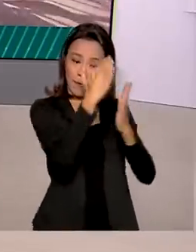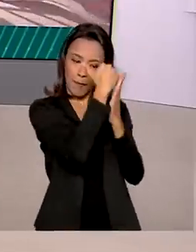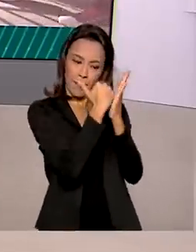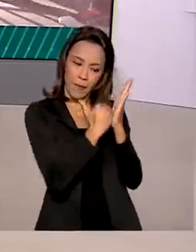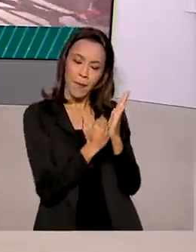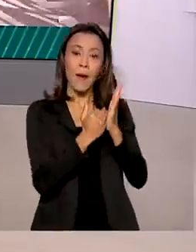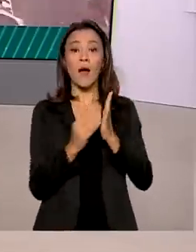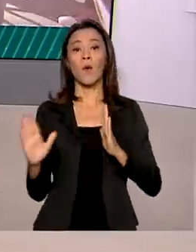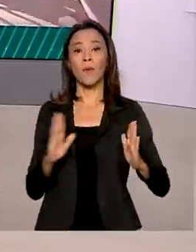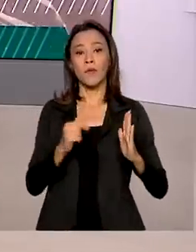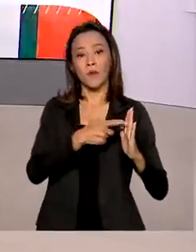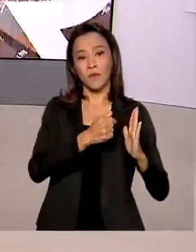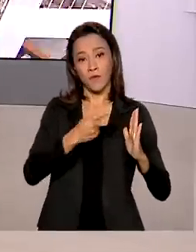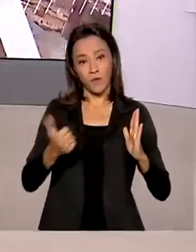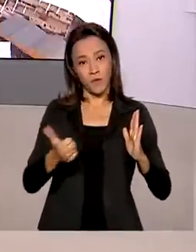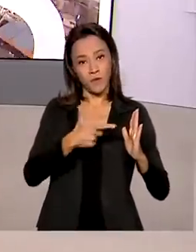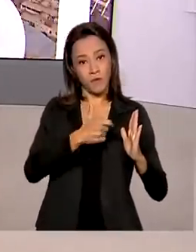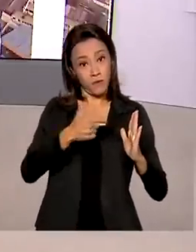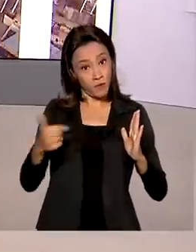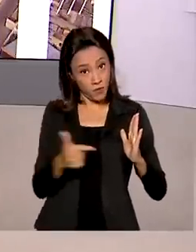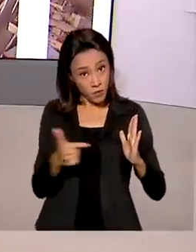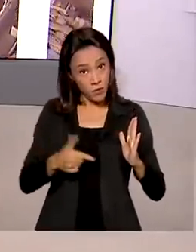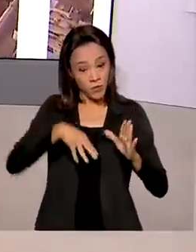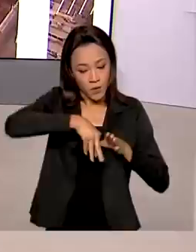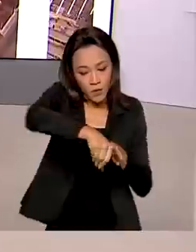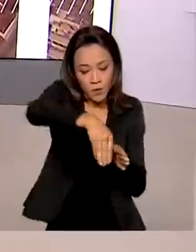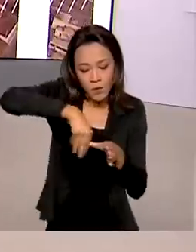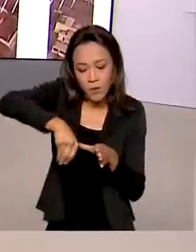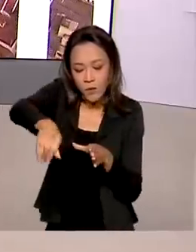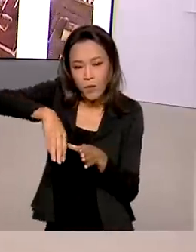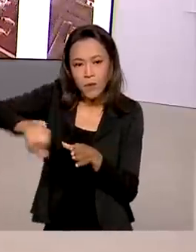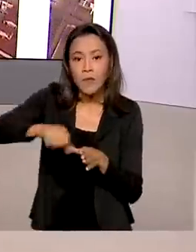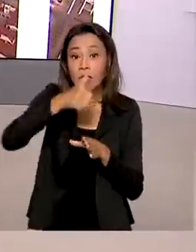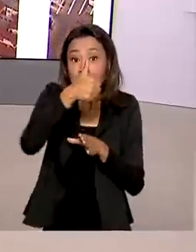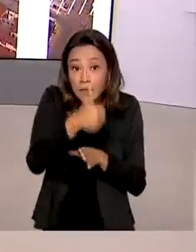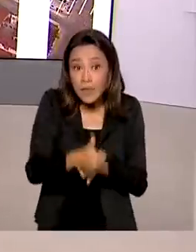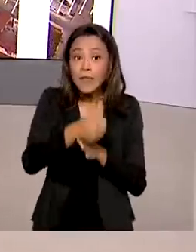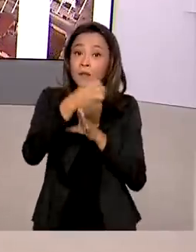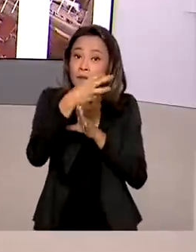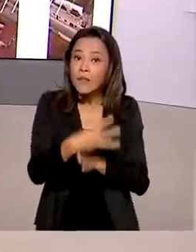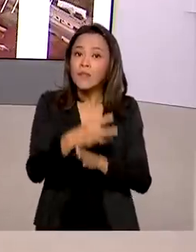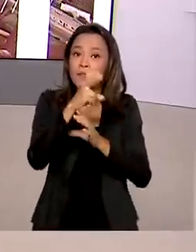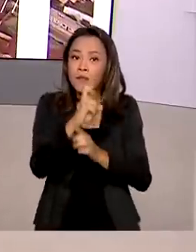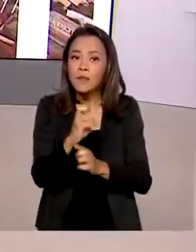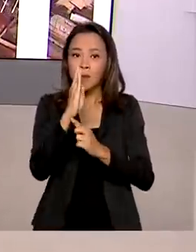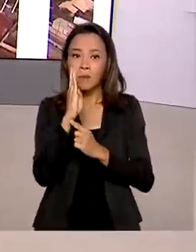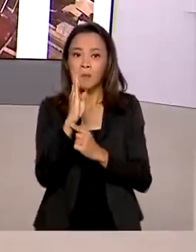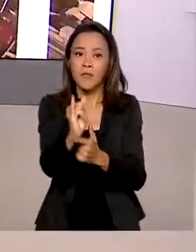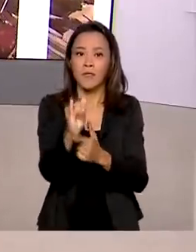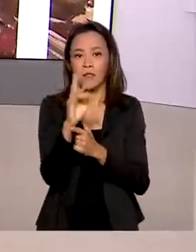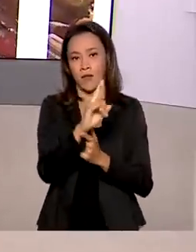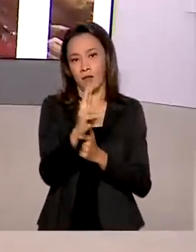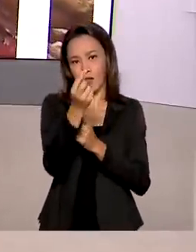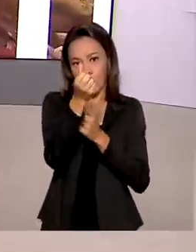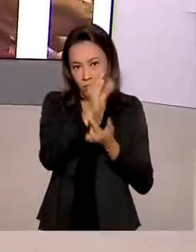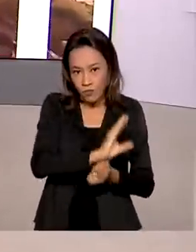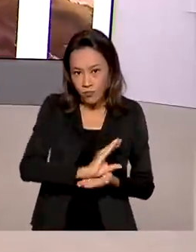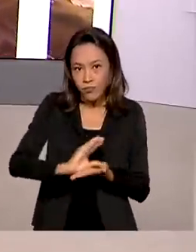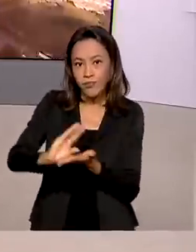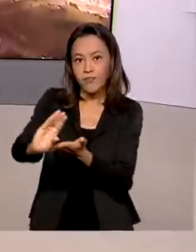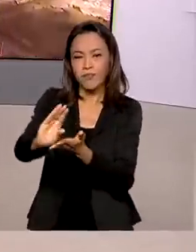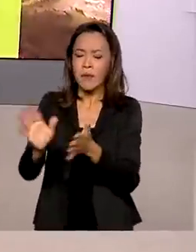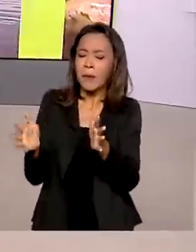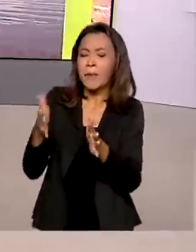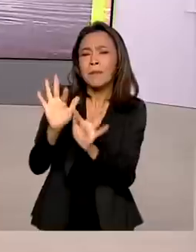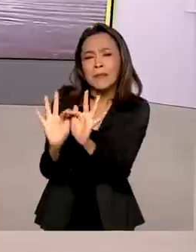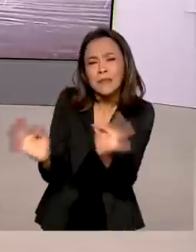-2022. Vão ser destinados cerca de 135 bilhões de reais para financiar pequenos, médios